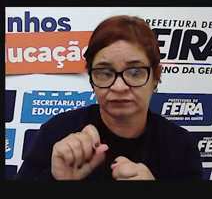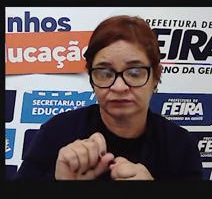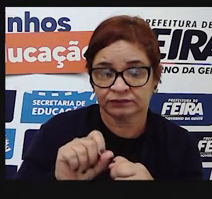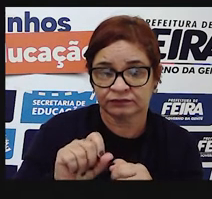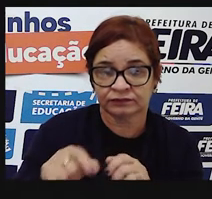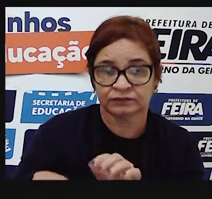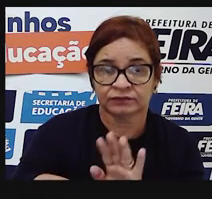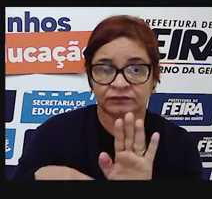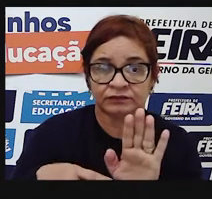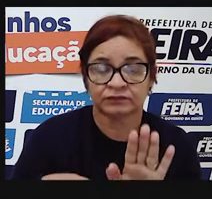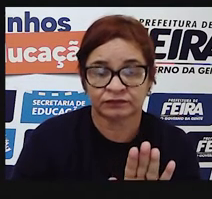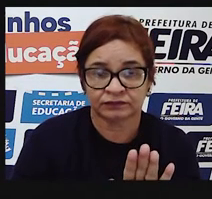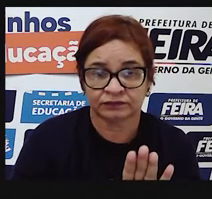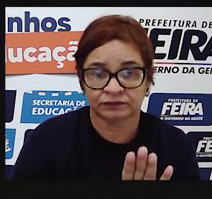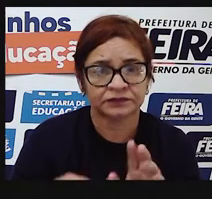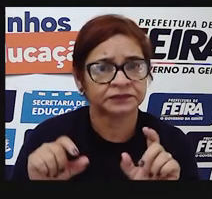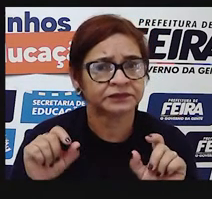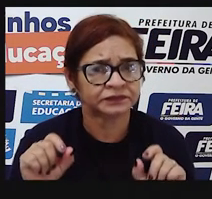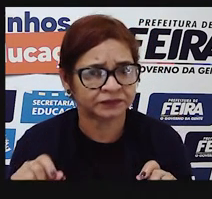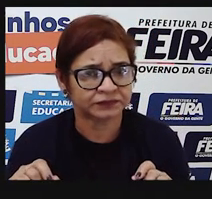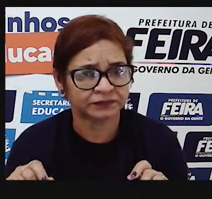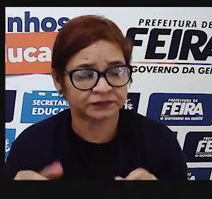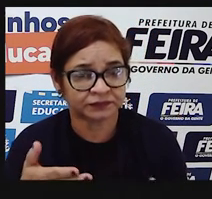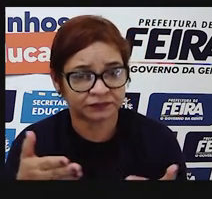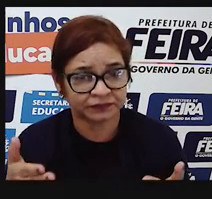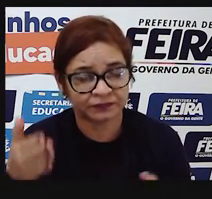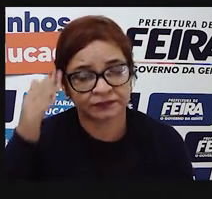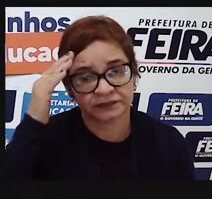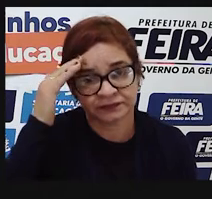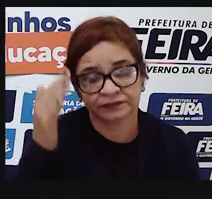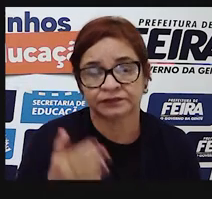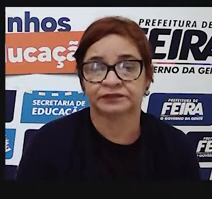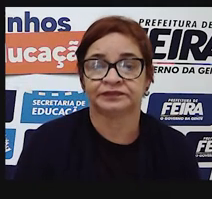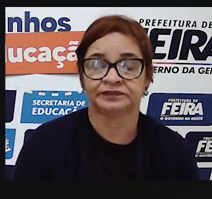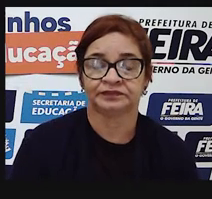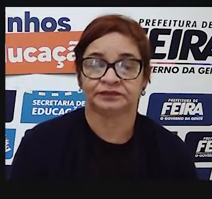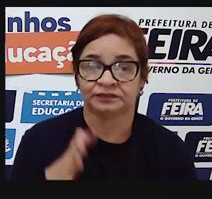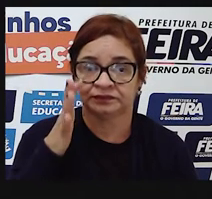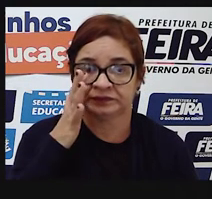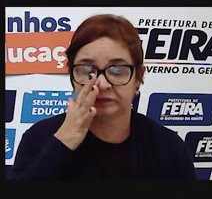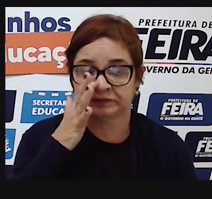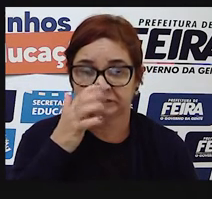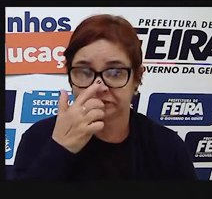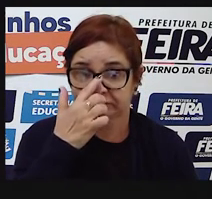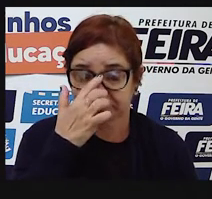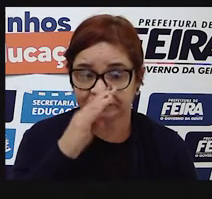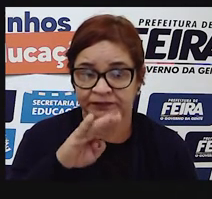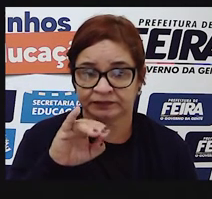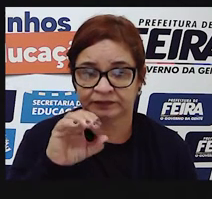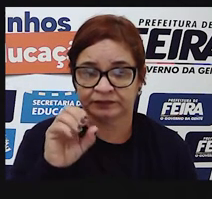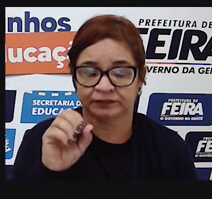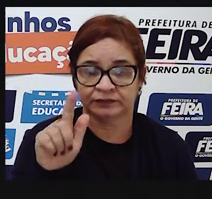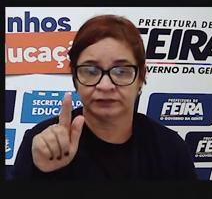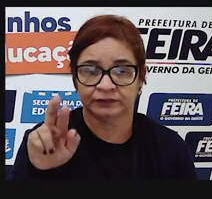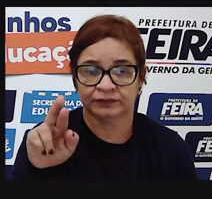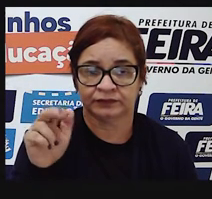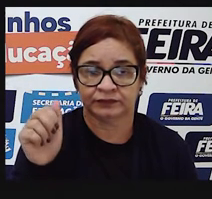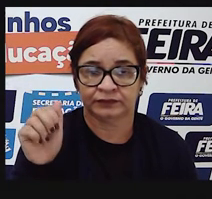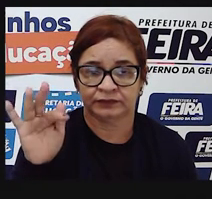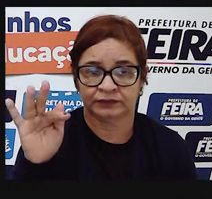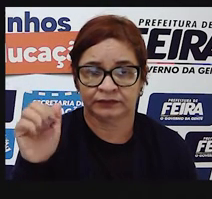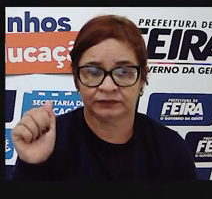dizer com ela. Então, preste atenção. Biografia. O que é uma biografia? Nós sabemos que uma